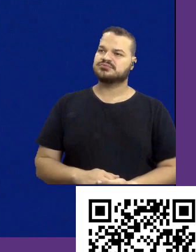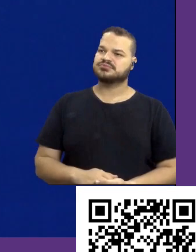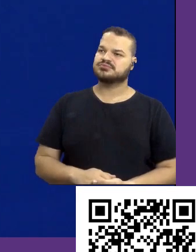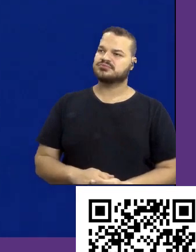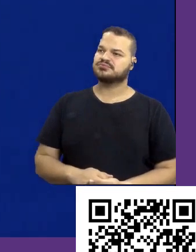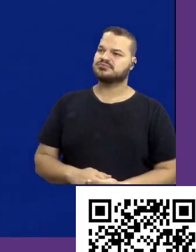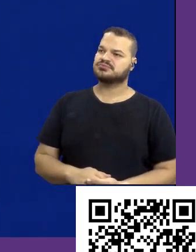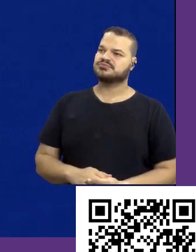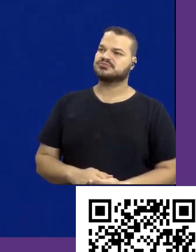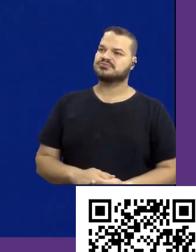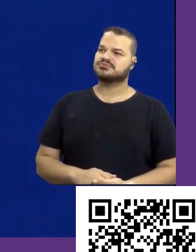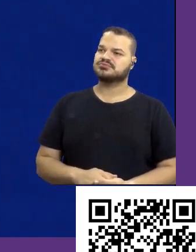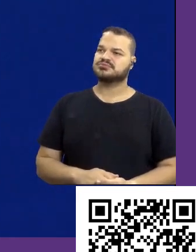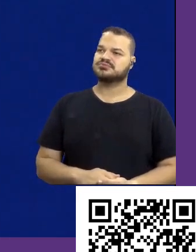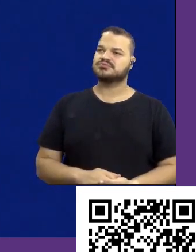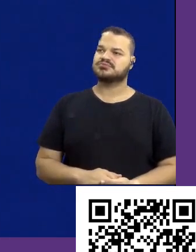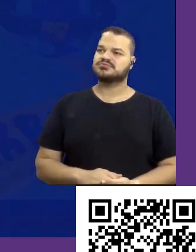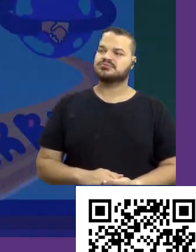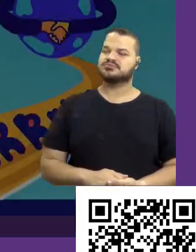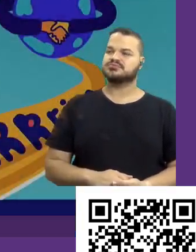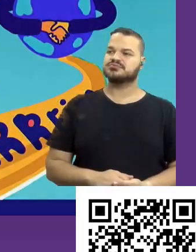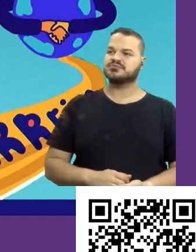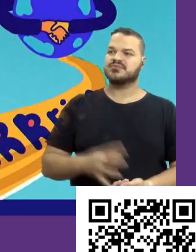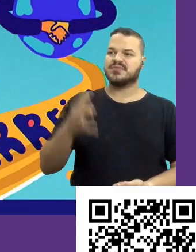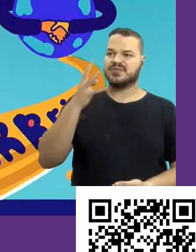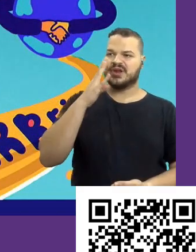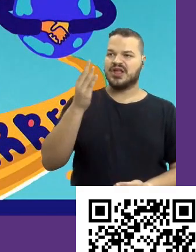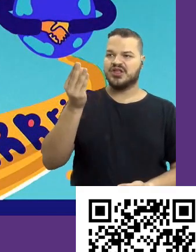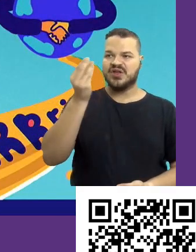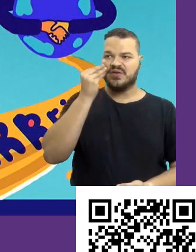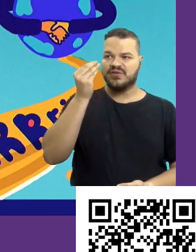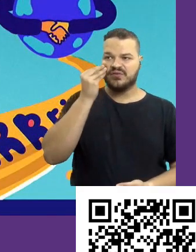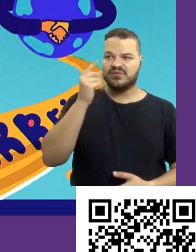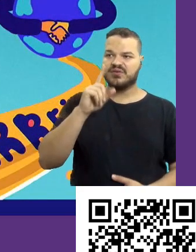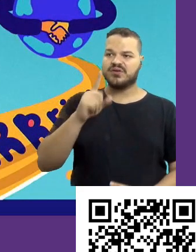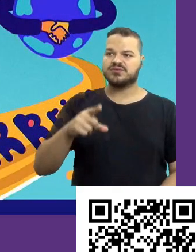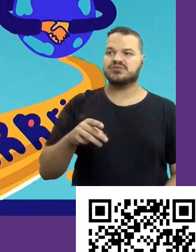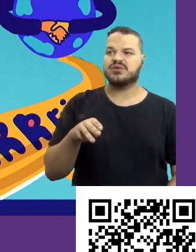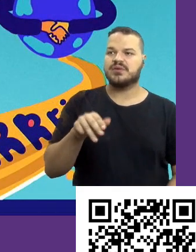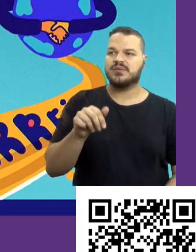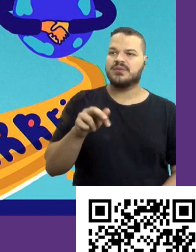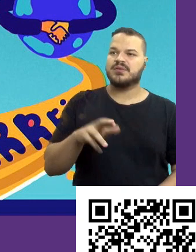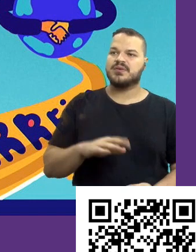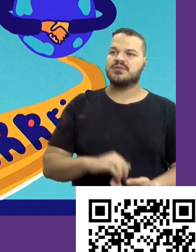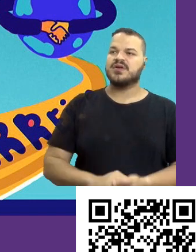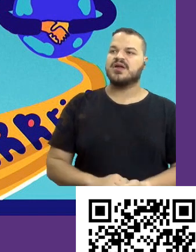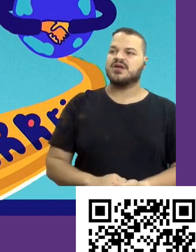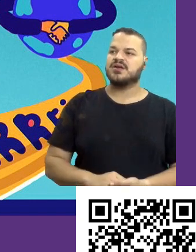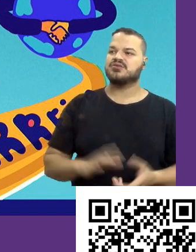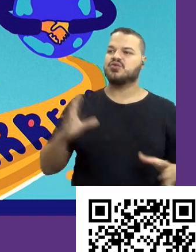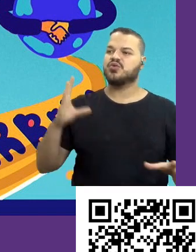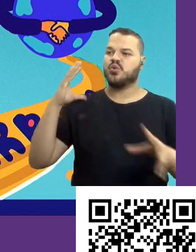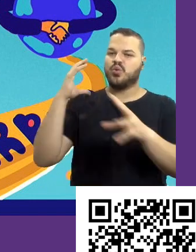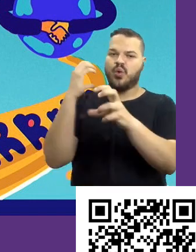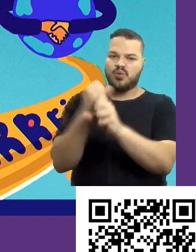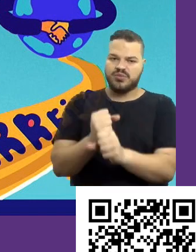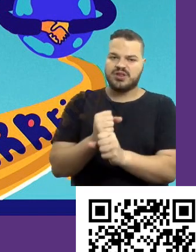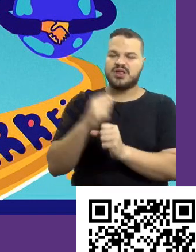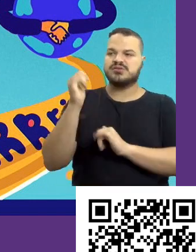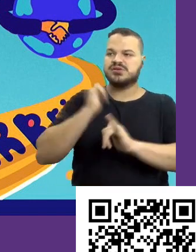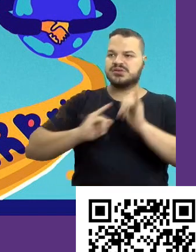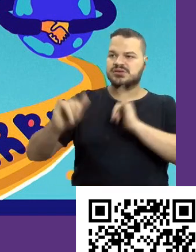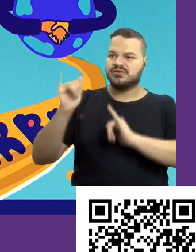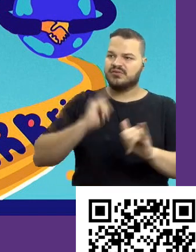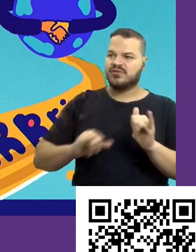na frente comigo. Quem quer tirar foto, quem quer ver aí como ficou o compilado das informações desse